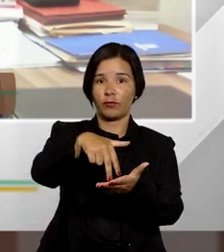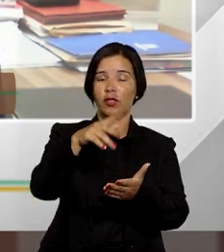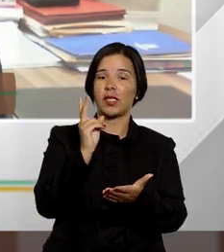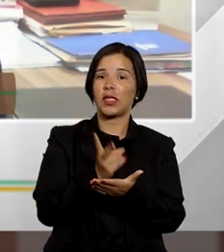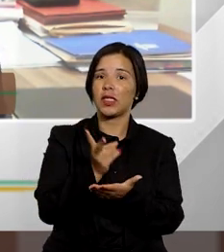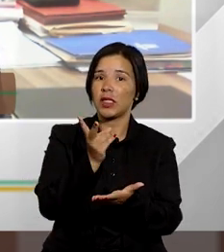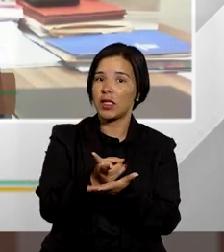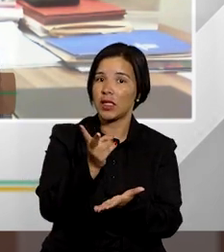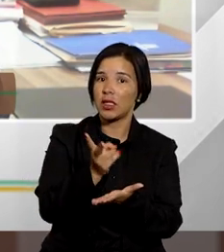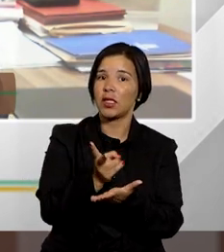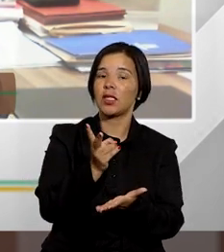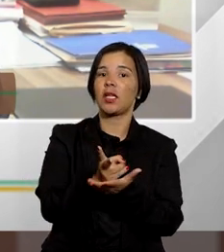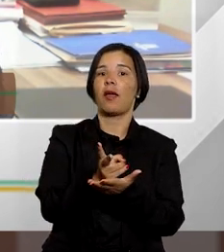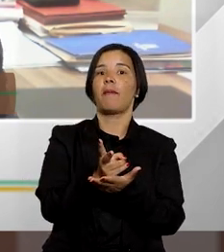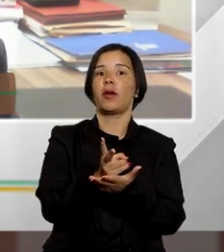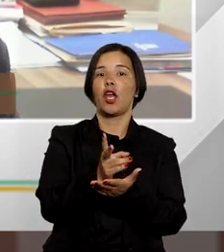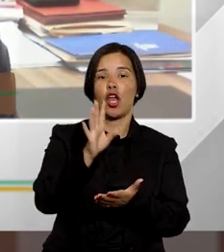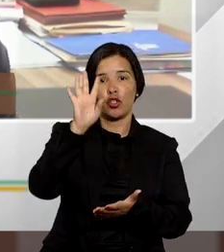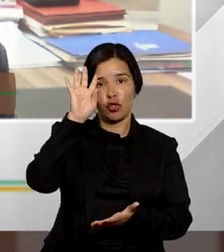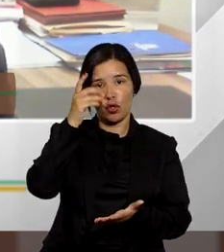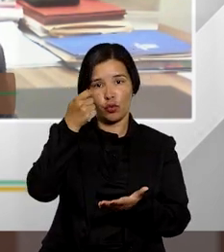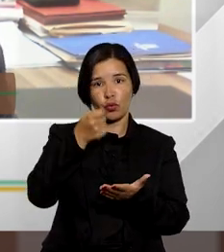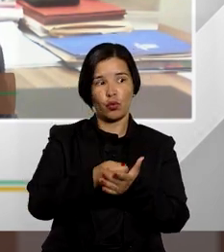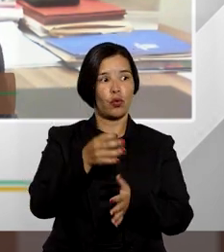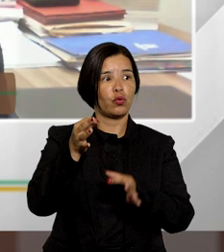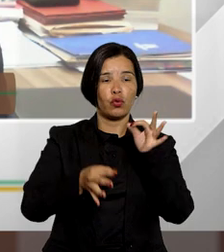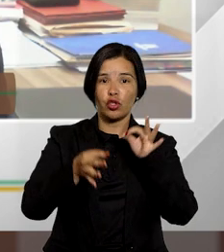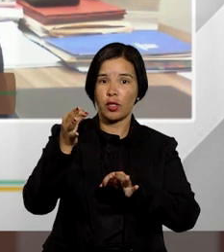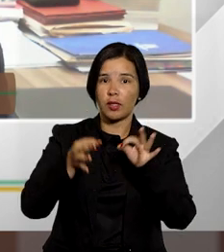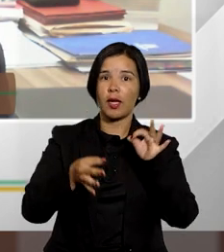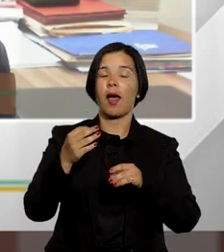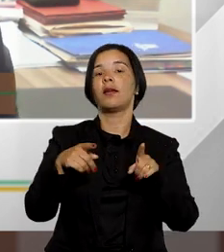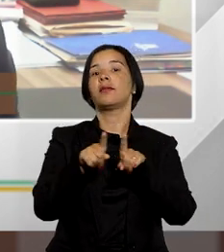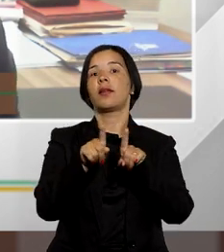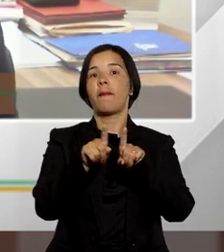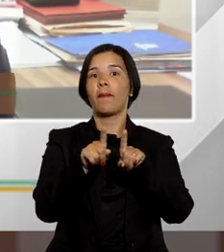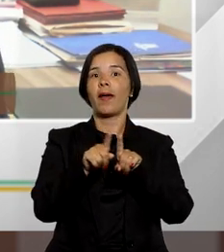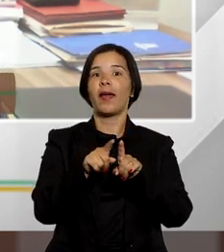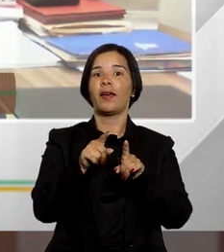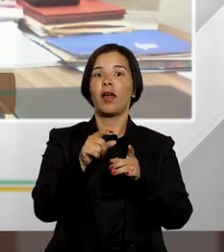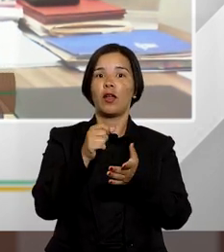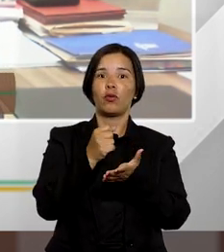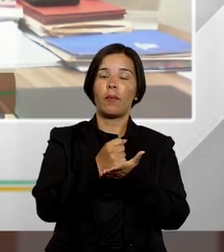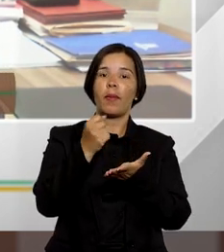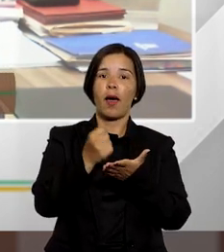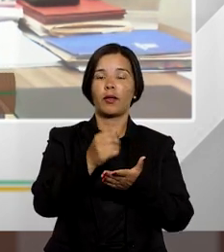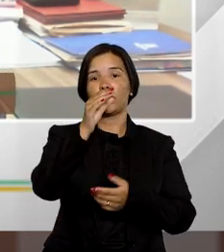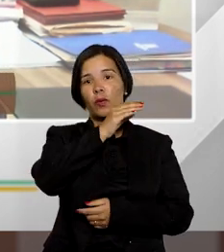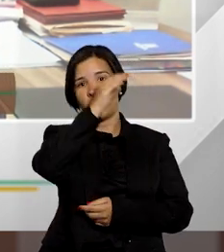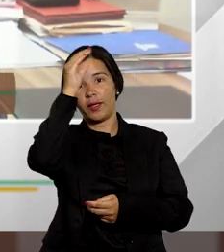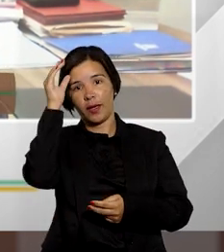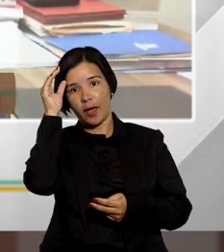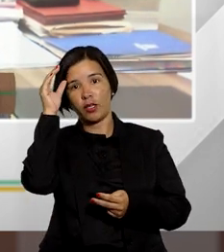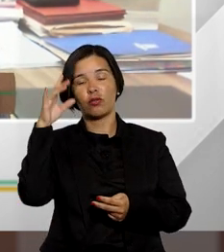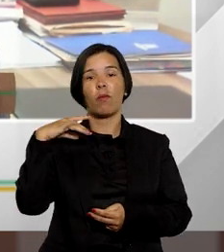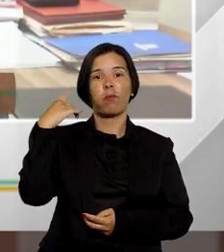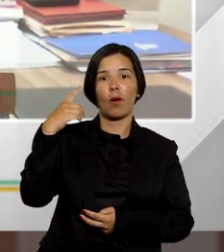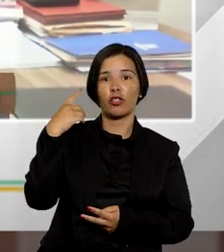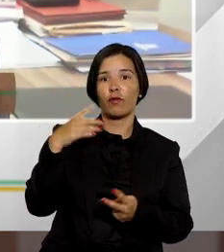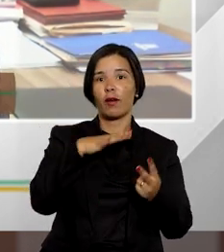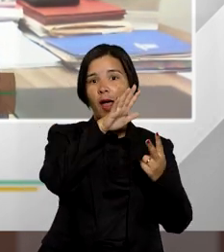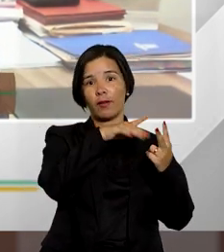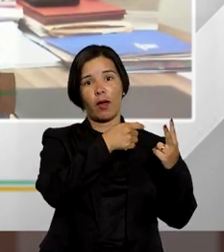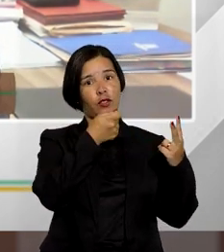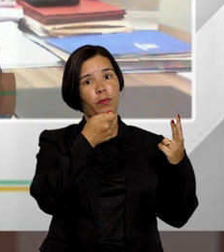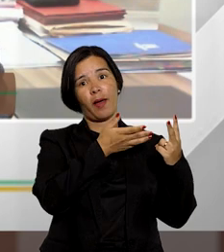constante de decisões judiciais na pactuação entre advogado e cliente quando isso